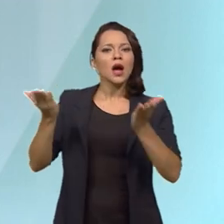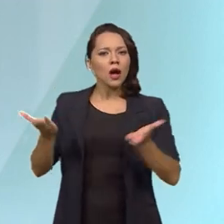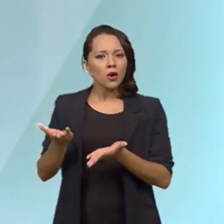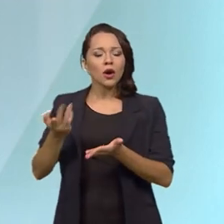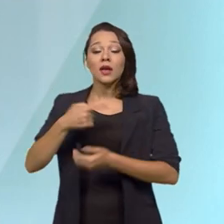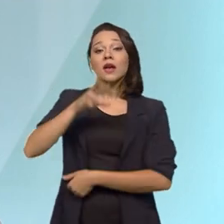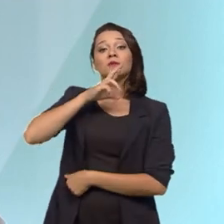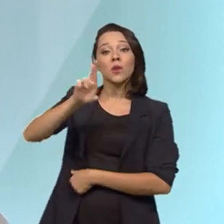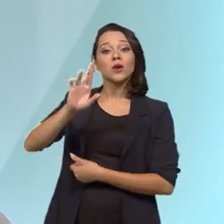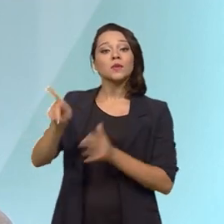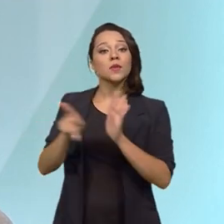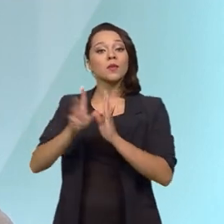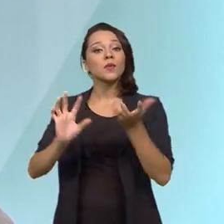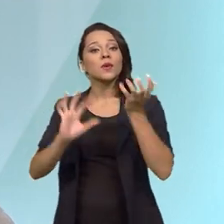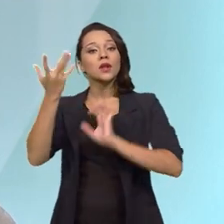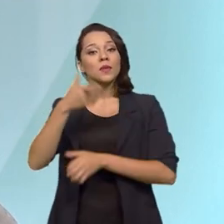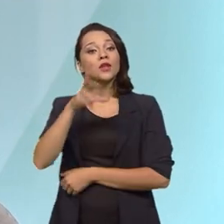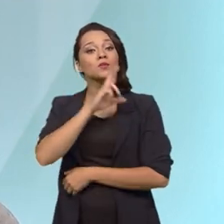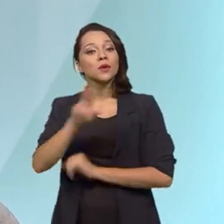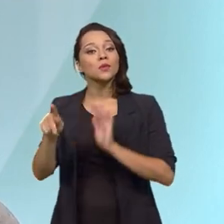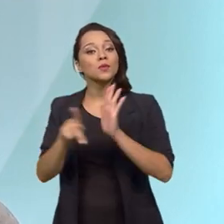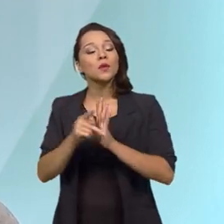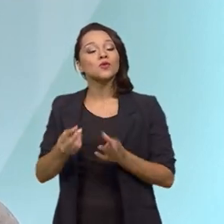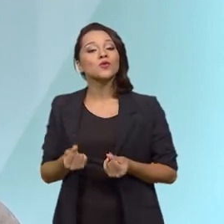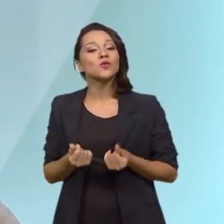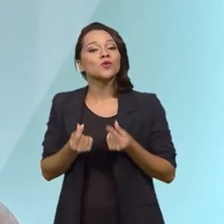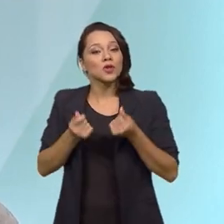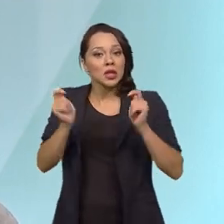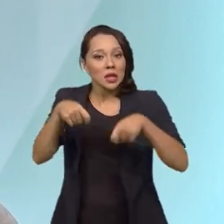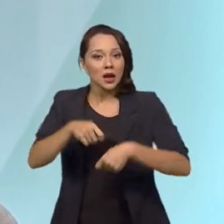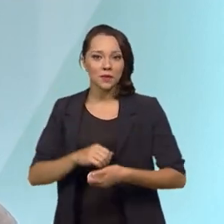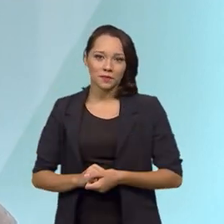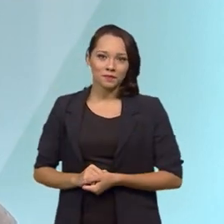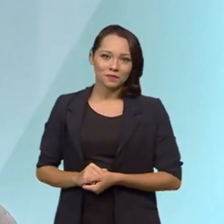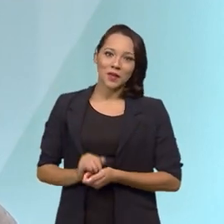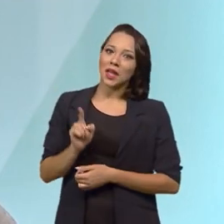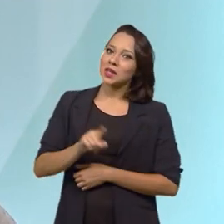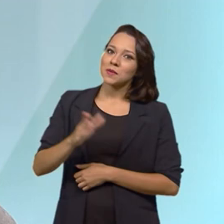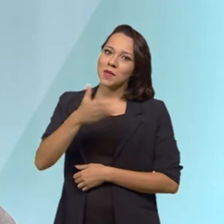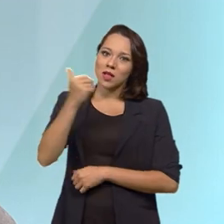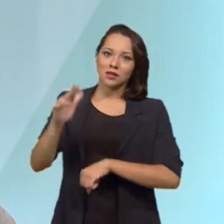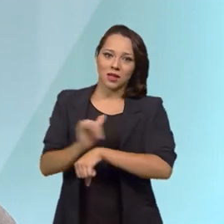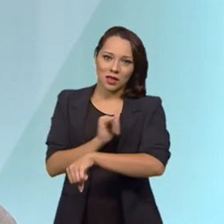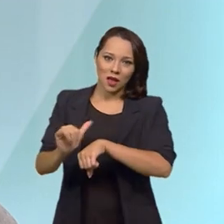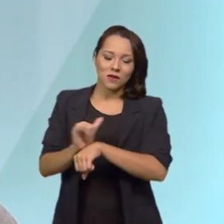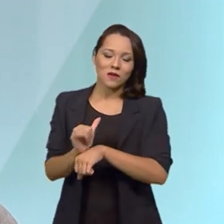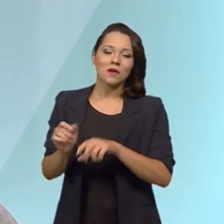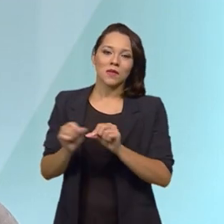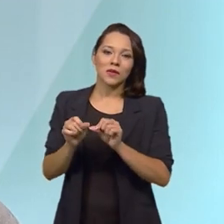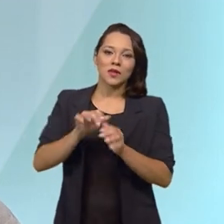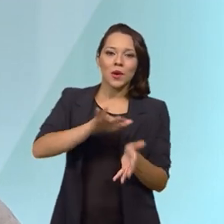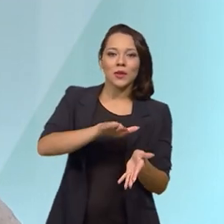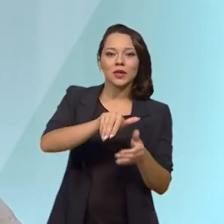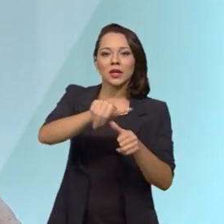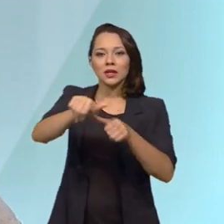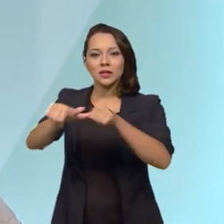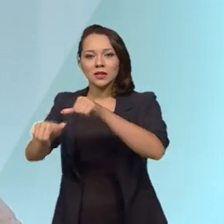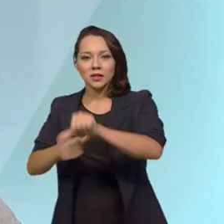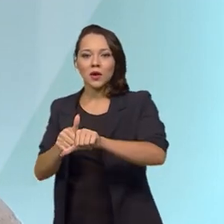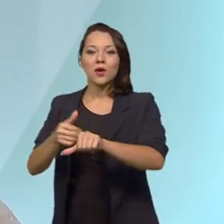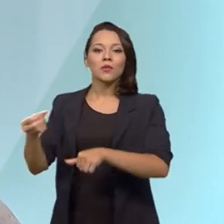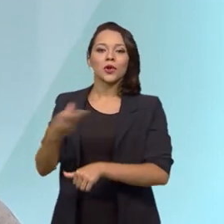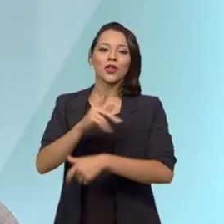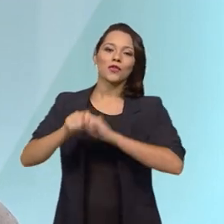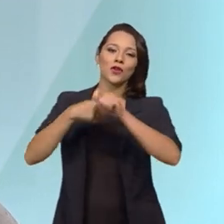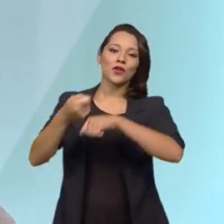em soluções climáticas, soluções climáticas lucrativas. Essa é a melhor forma para você fazer uma transição para uma